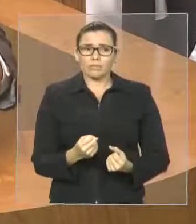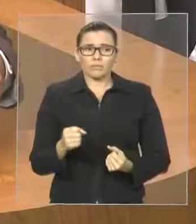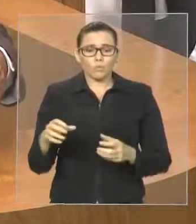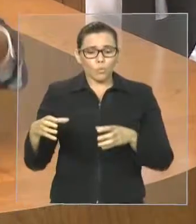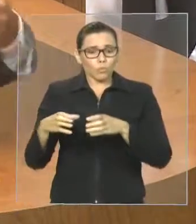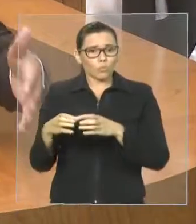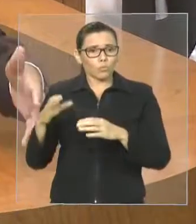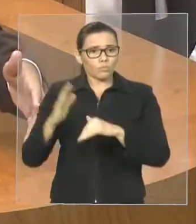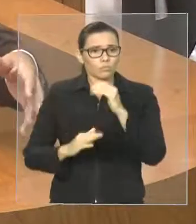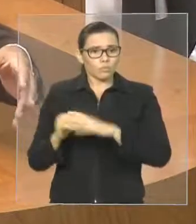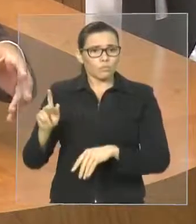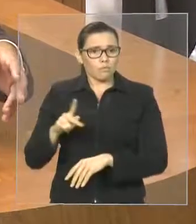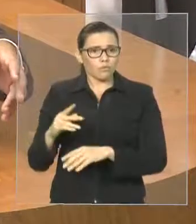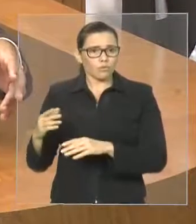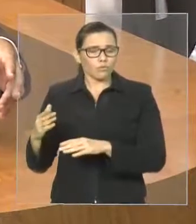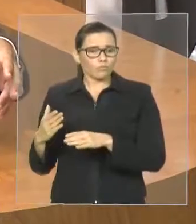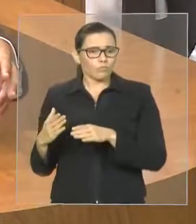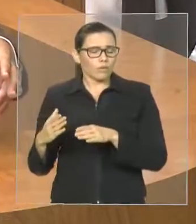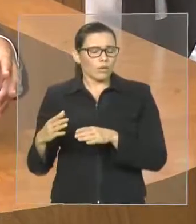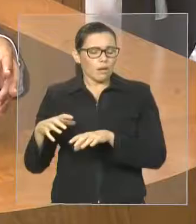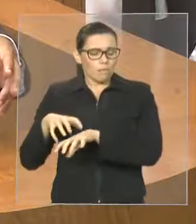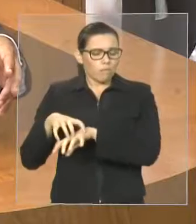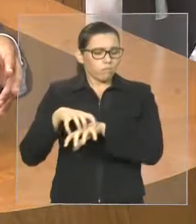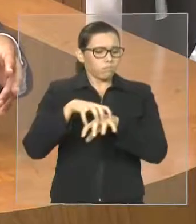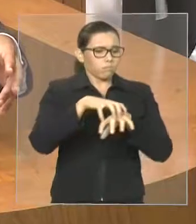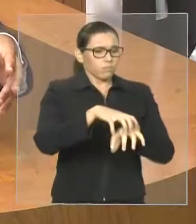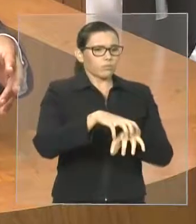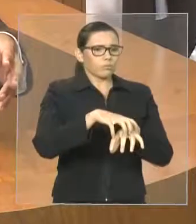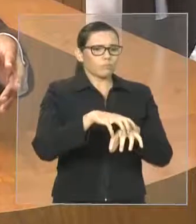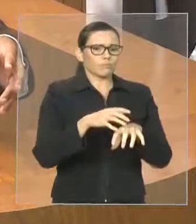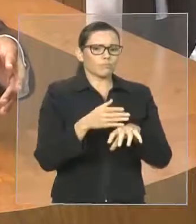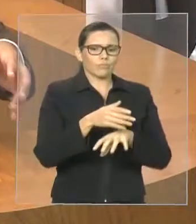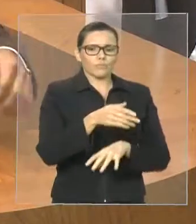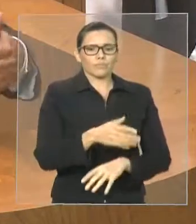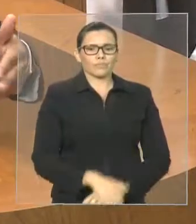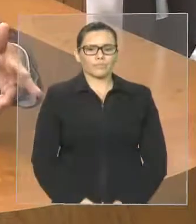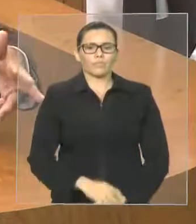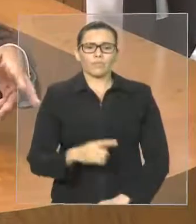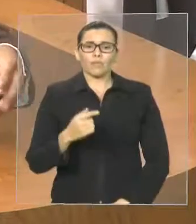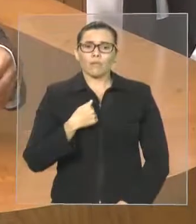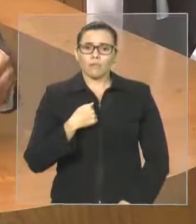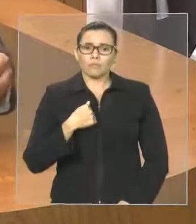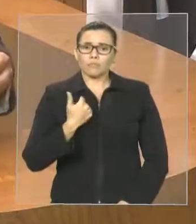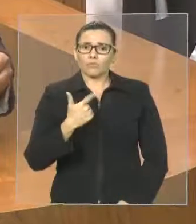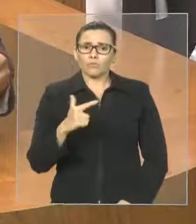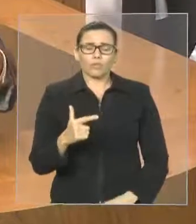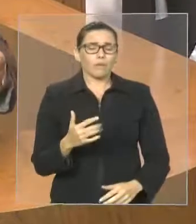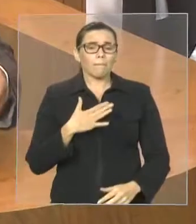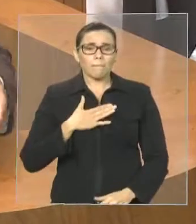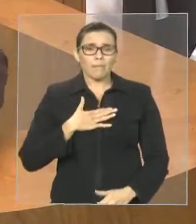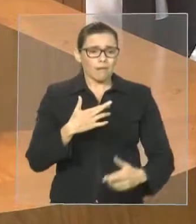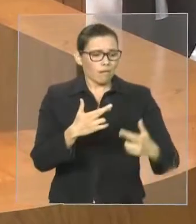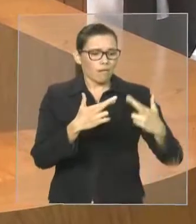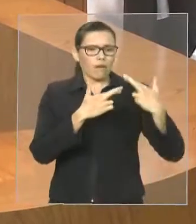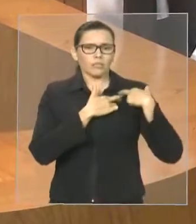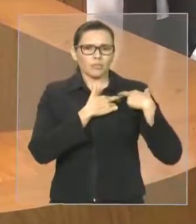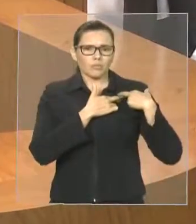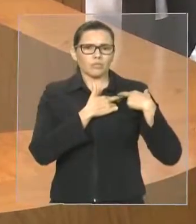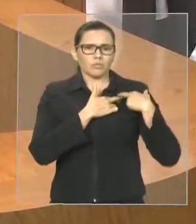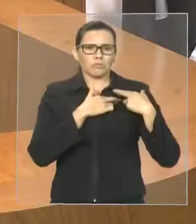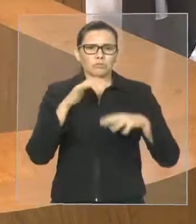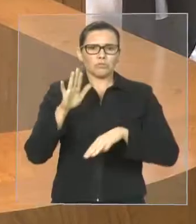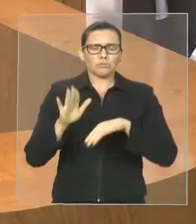para reformar a escola. Não temos competência para nomear, para contratar,